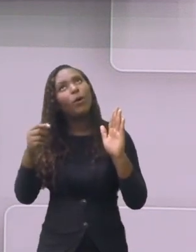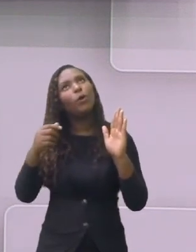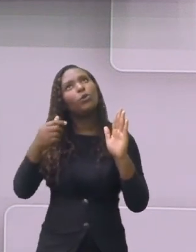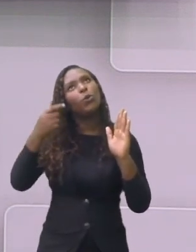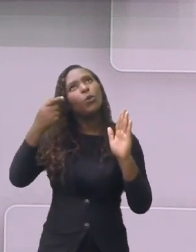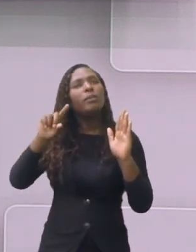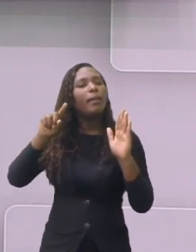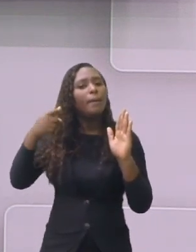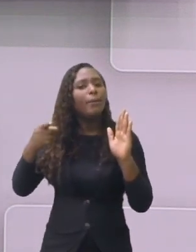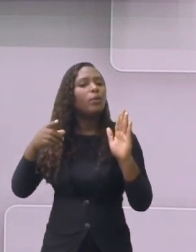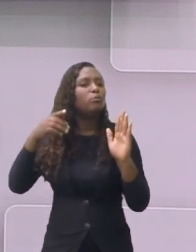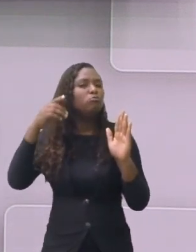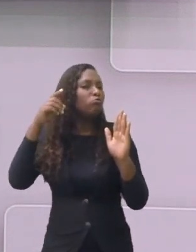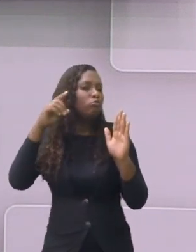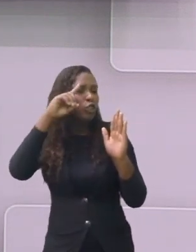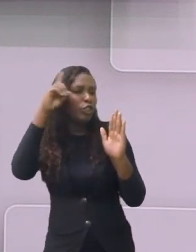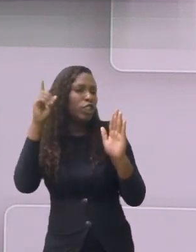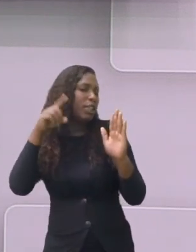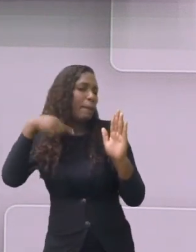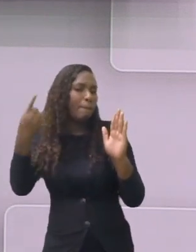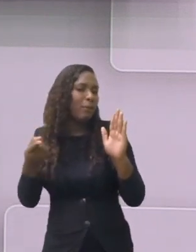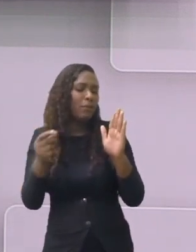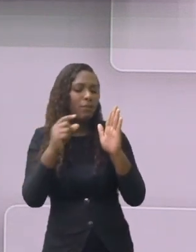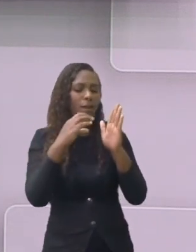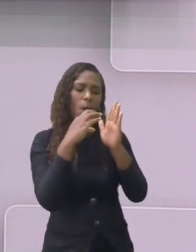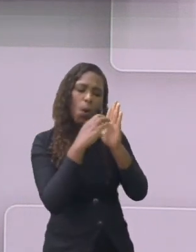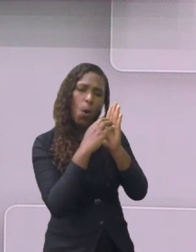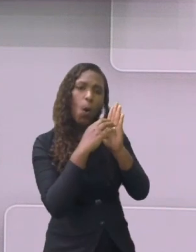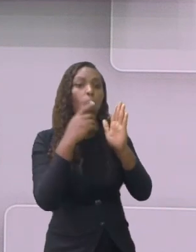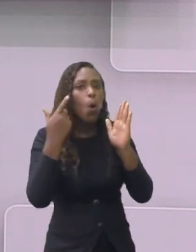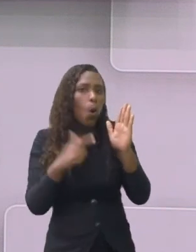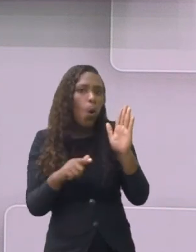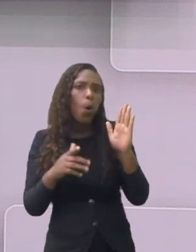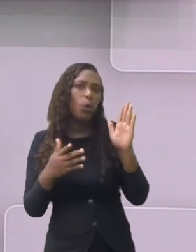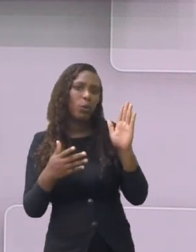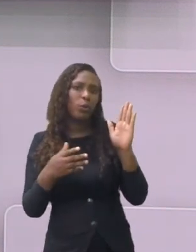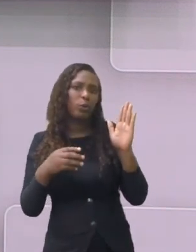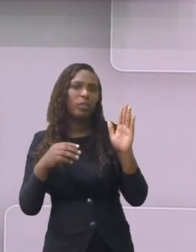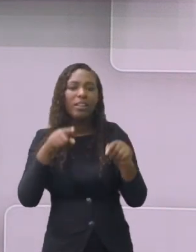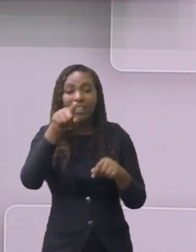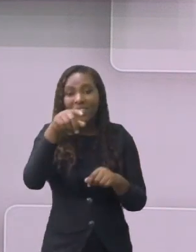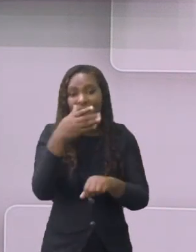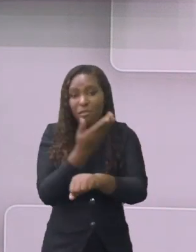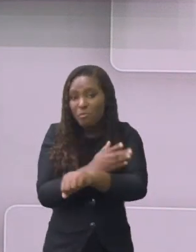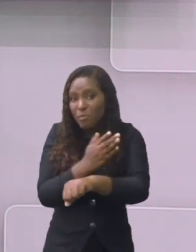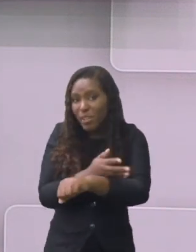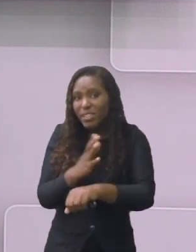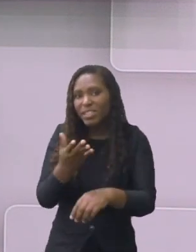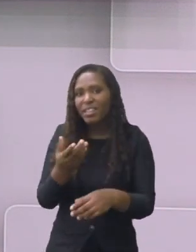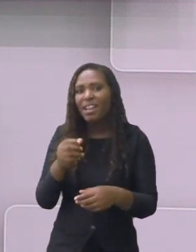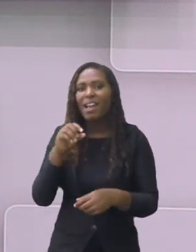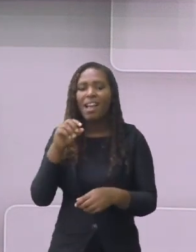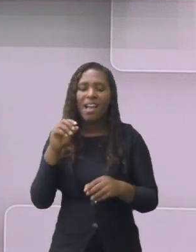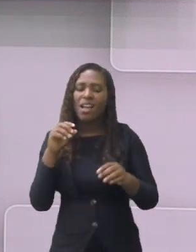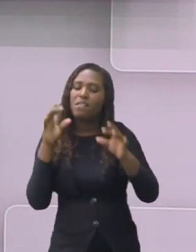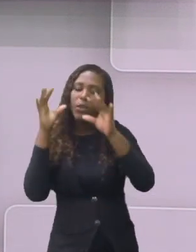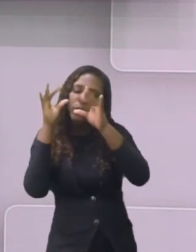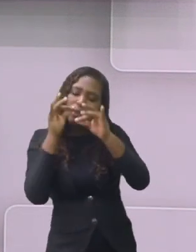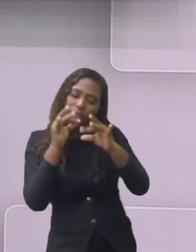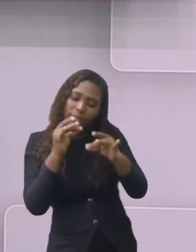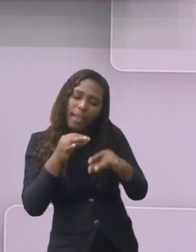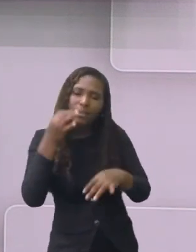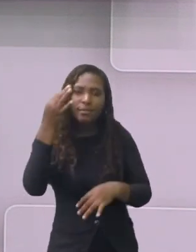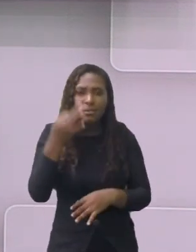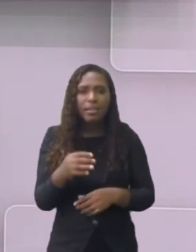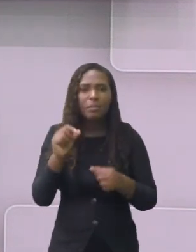modo de preparo, e assim você começa a praticar e ver todos os detalhes necessários para construir uma boa